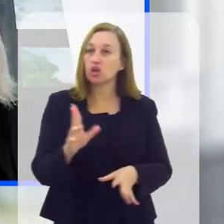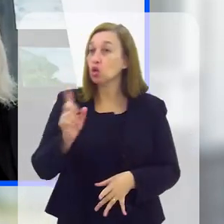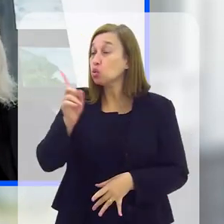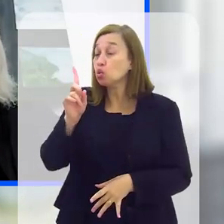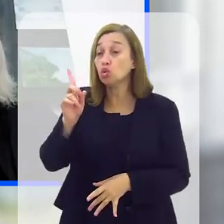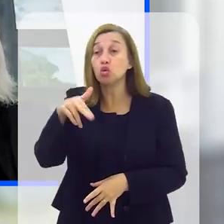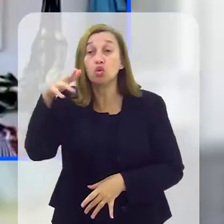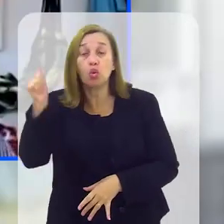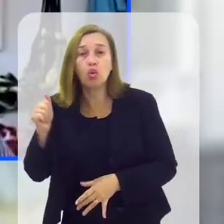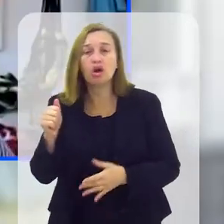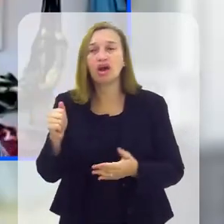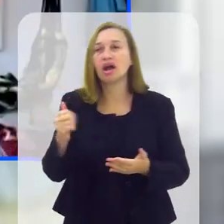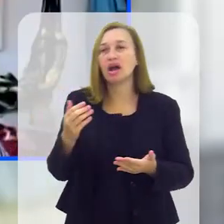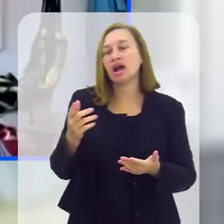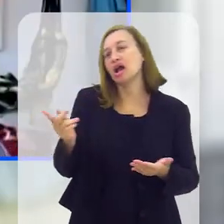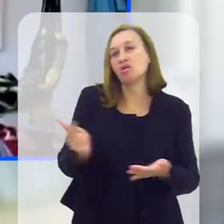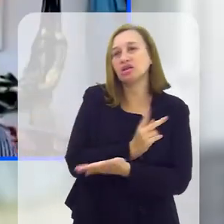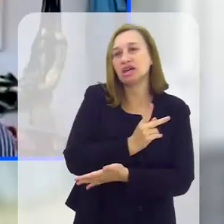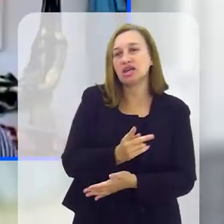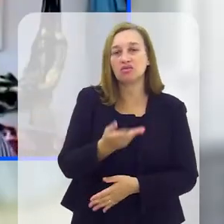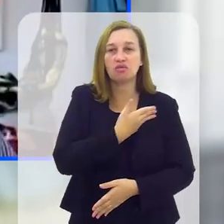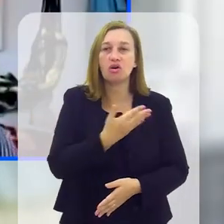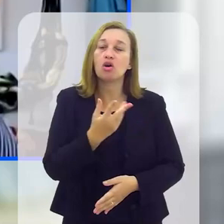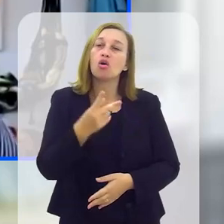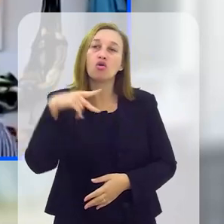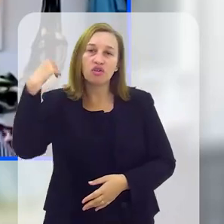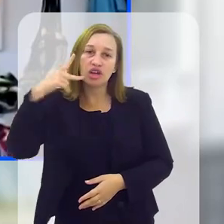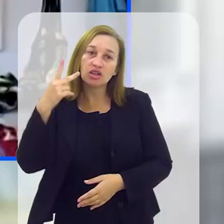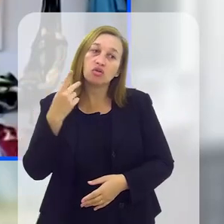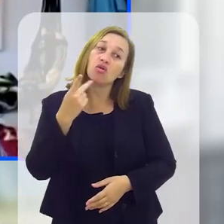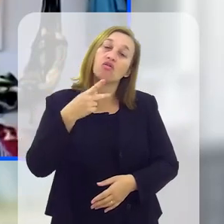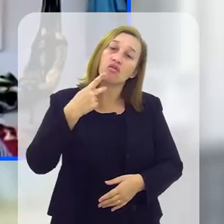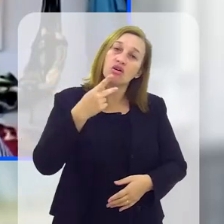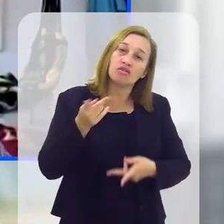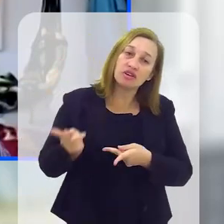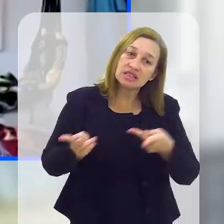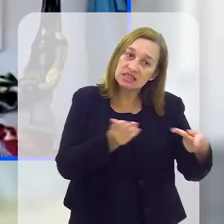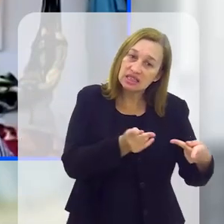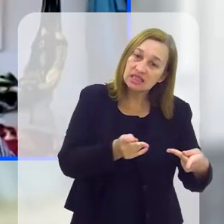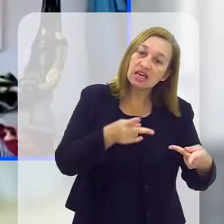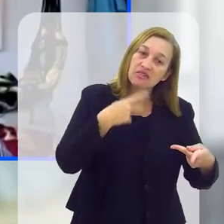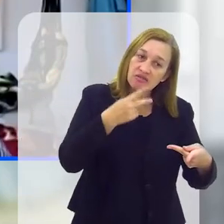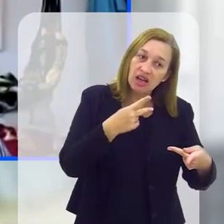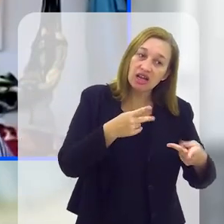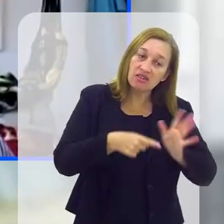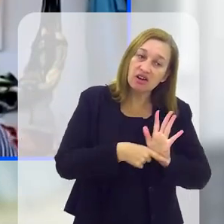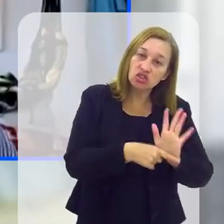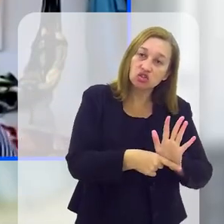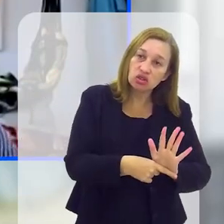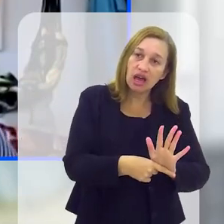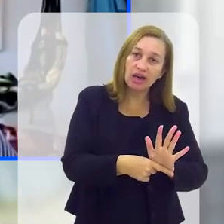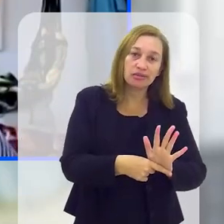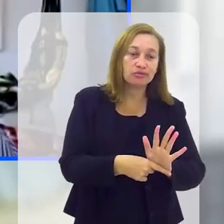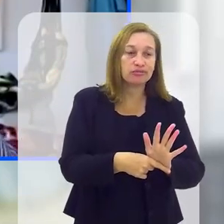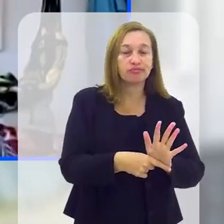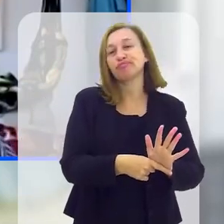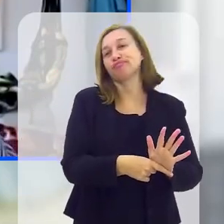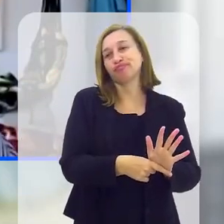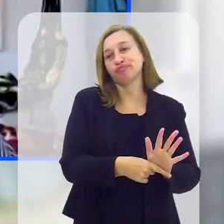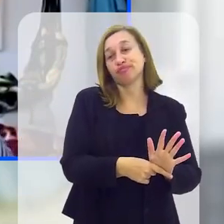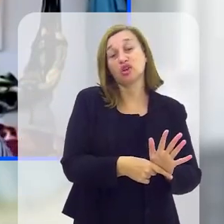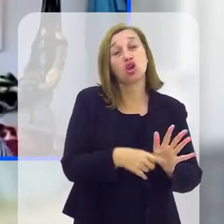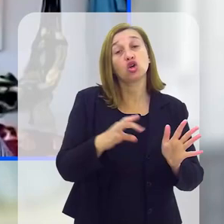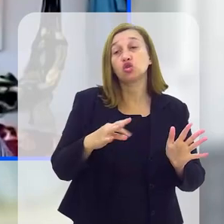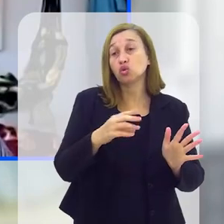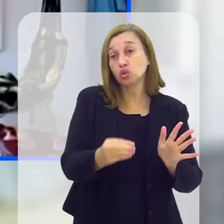absolvido. Vai lá o governador e diz que vai melhorar as condições do cárcere, as condições continuam cada vez pior. Então,